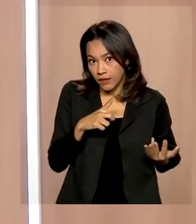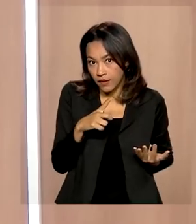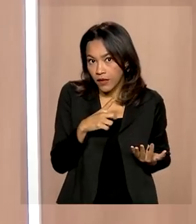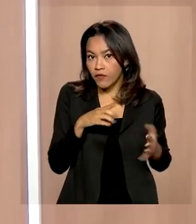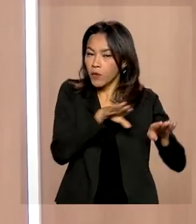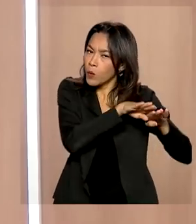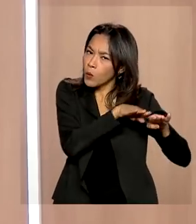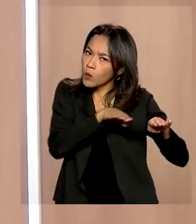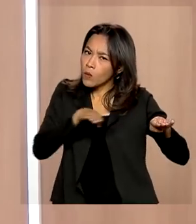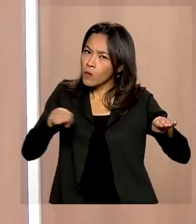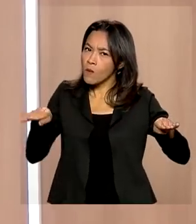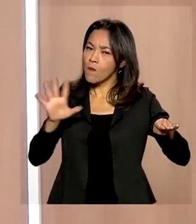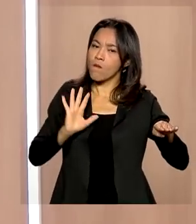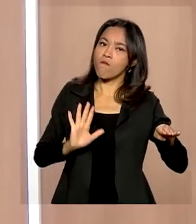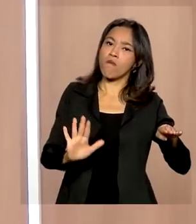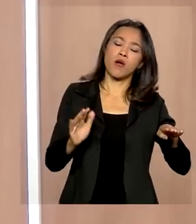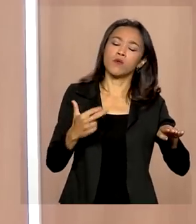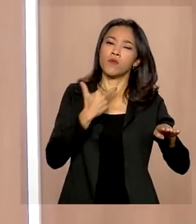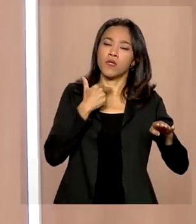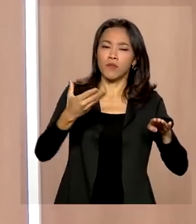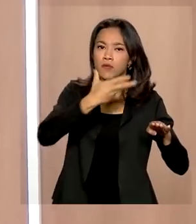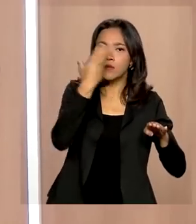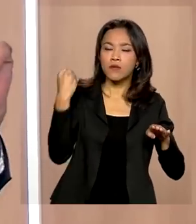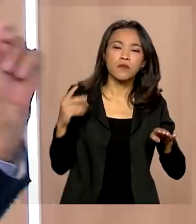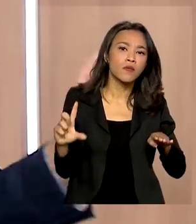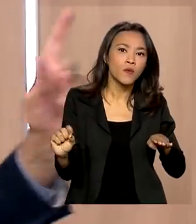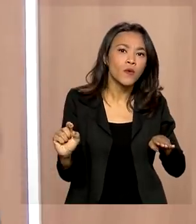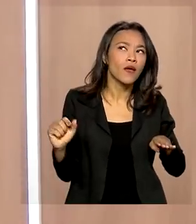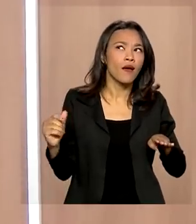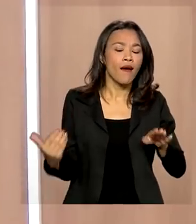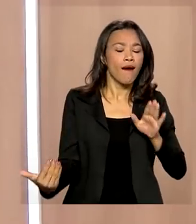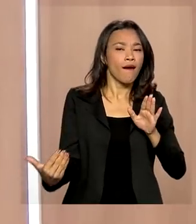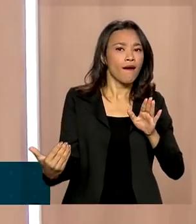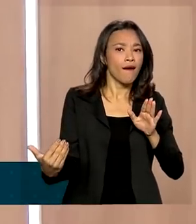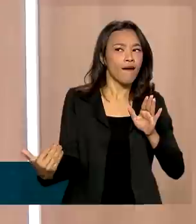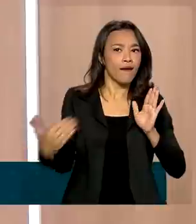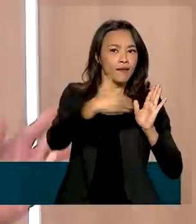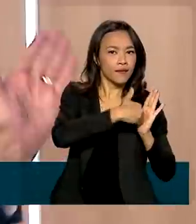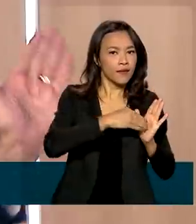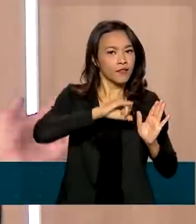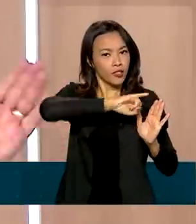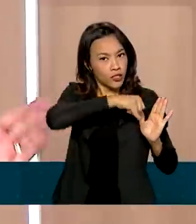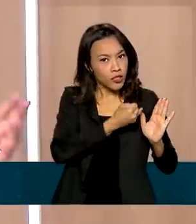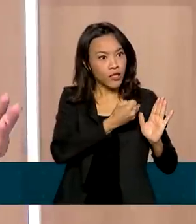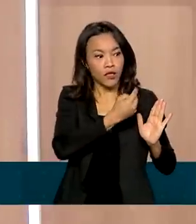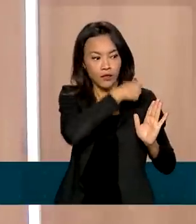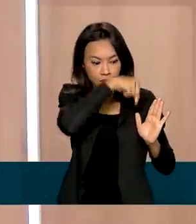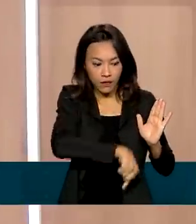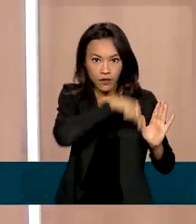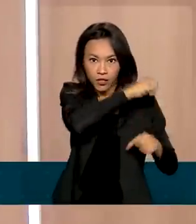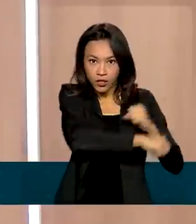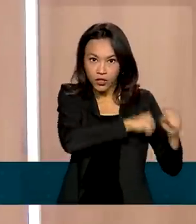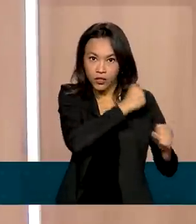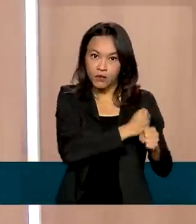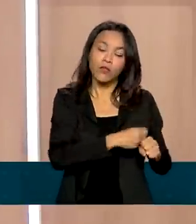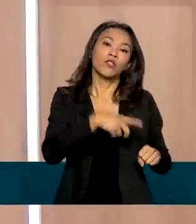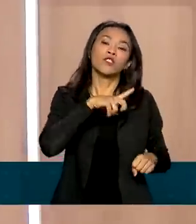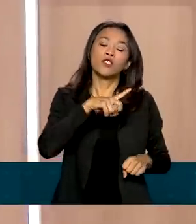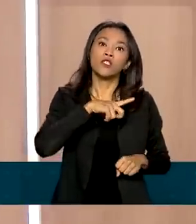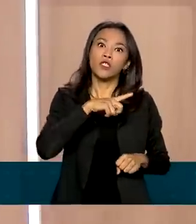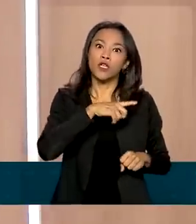estabilidade, mas não podemos nos esquecer que, até janeiro de 2022, ele tinha apresentado nove taxas